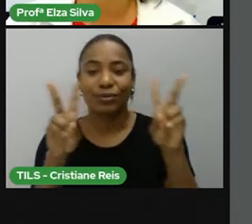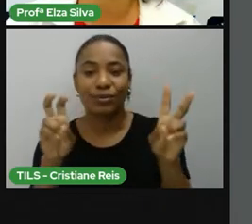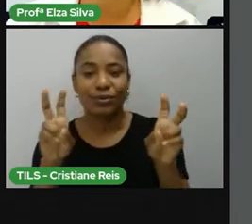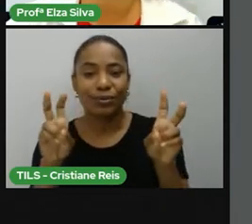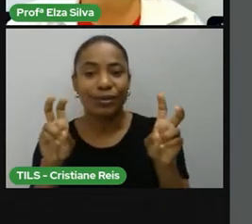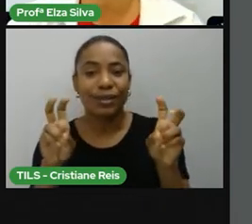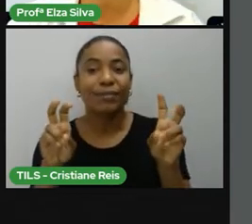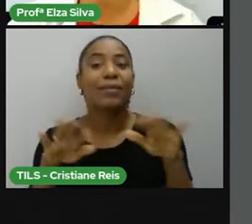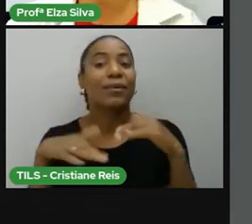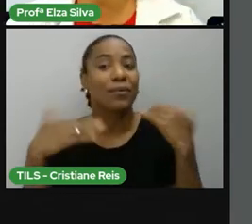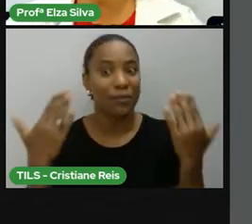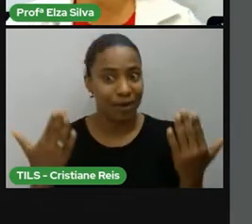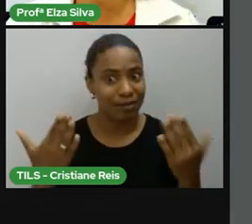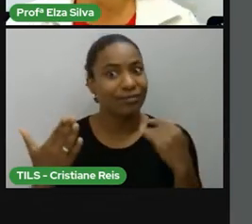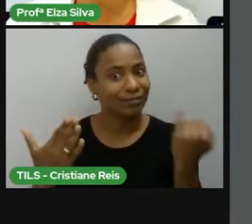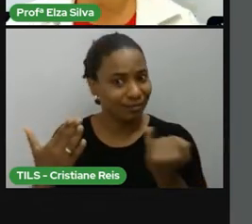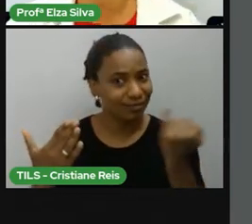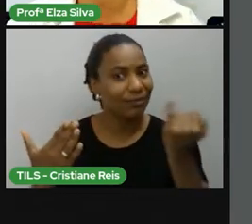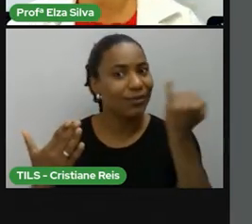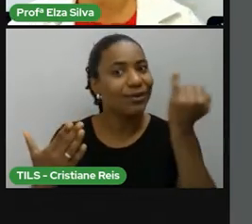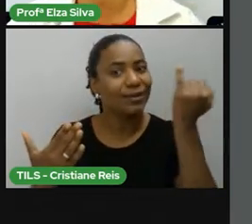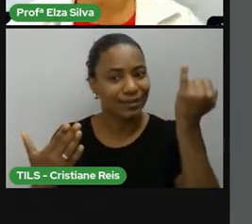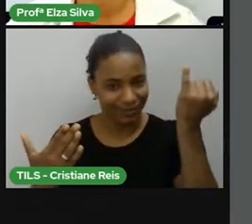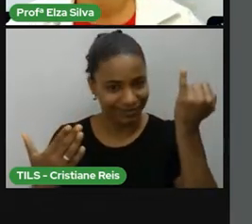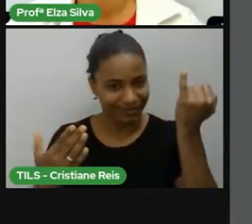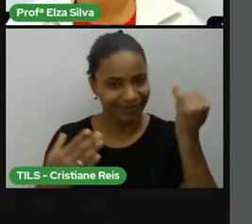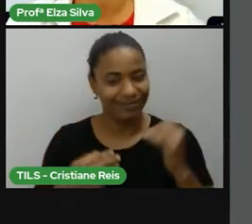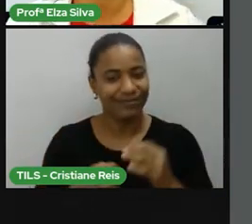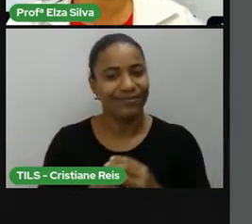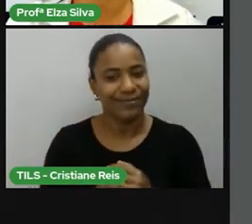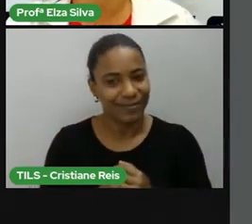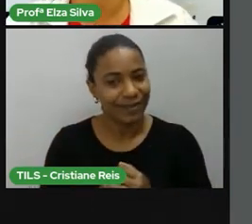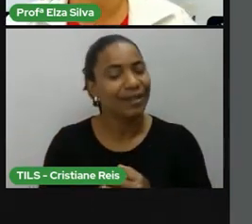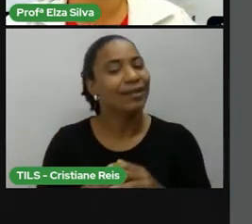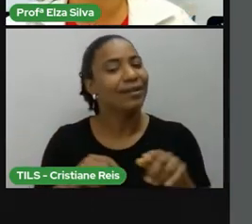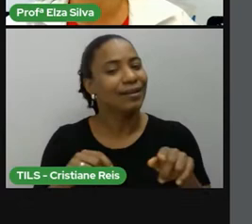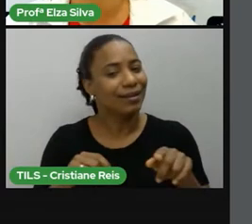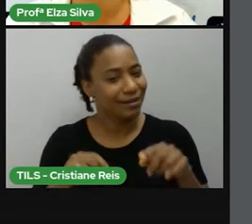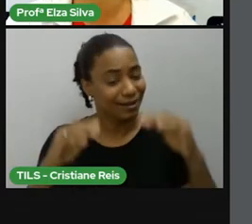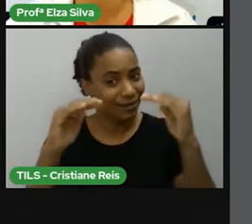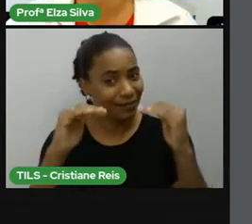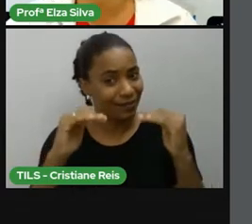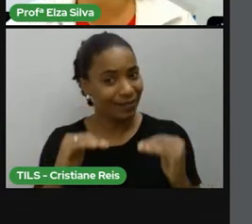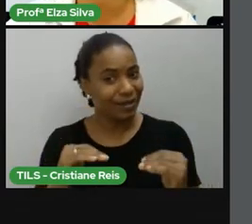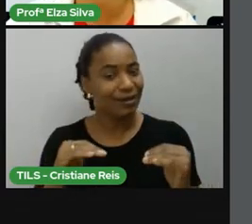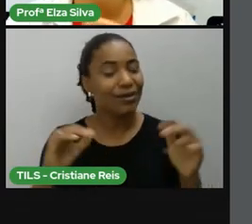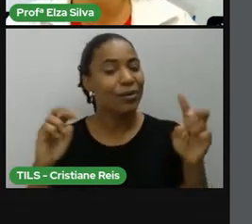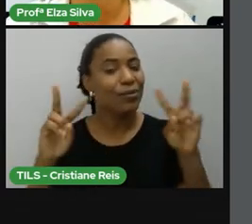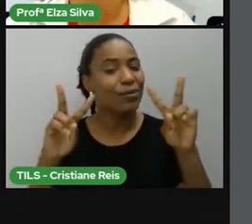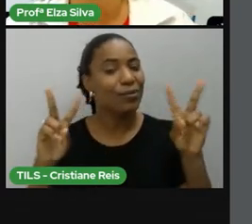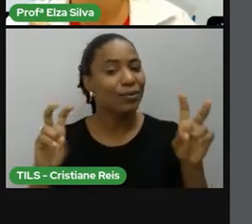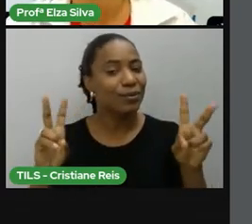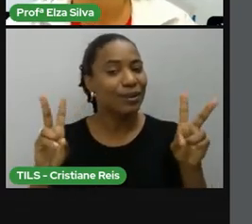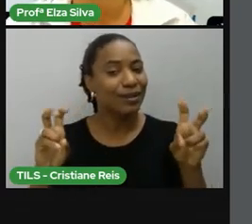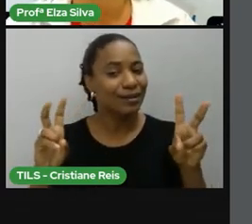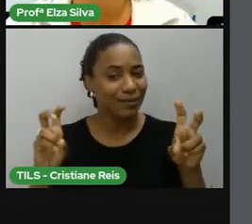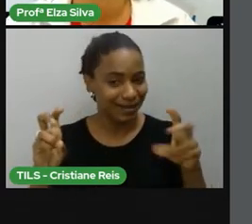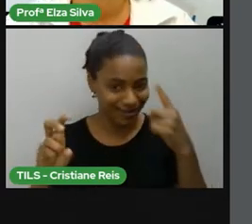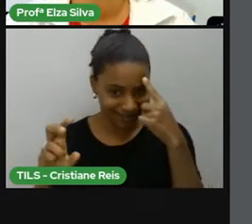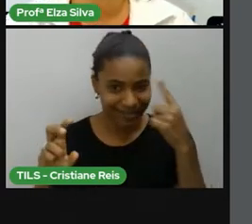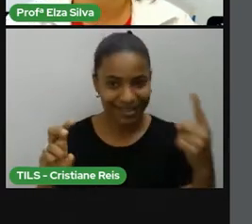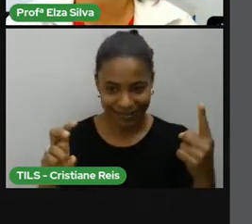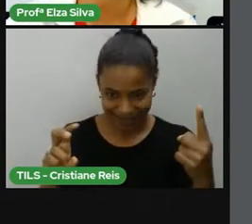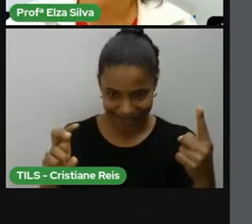série que você estuda e a data da aula de hoje. É claro que abaixo vamos colocar o tema,